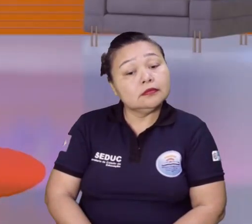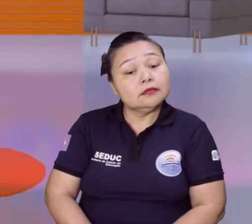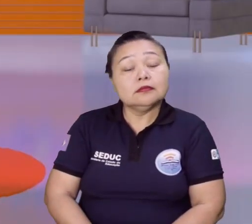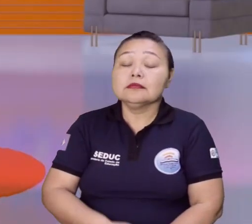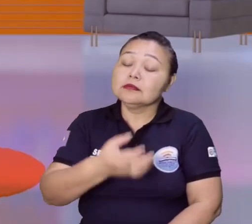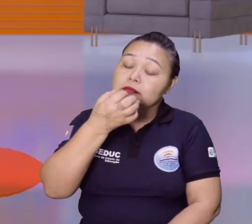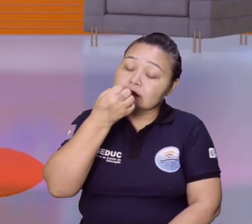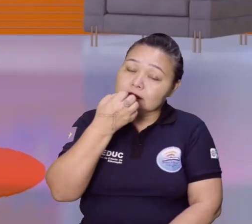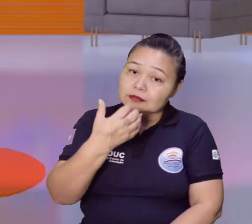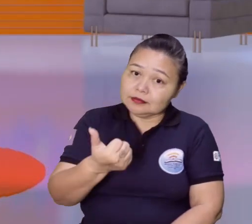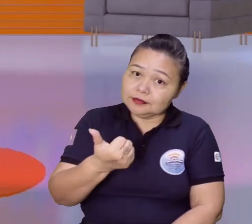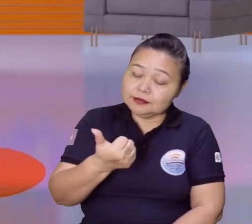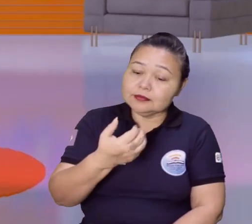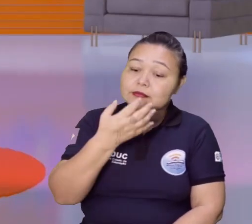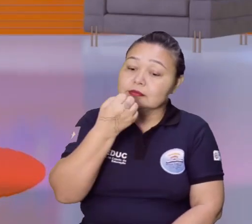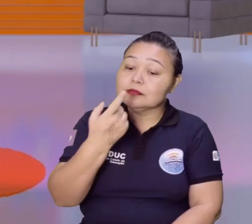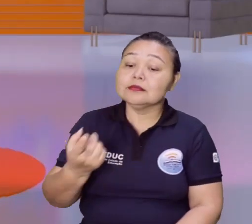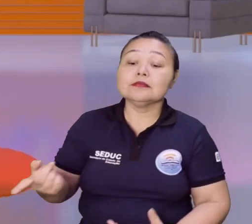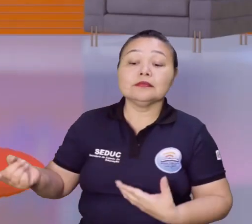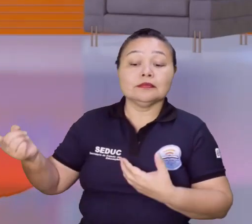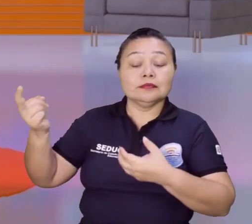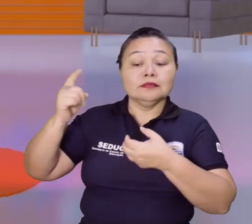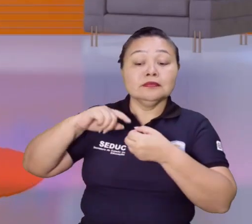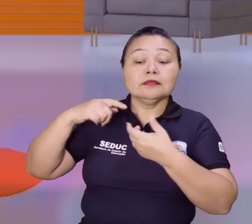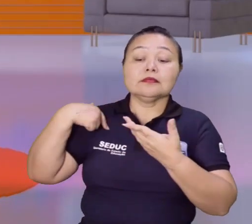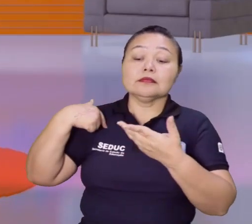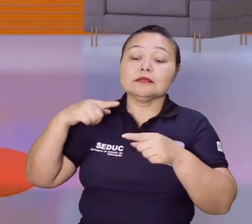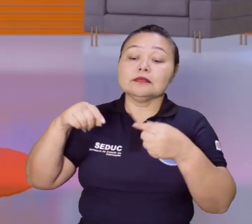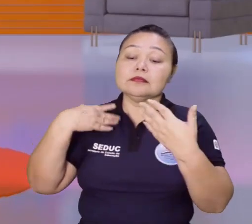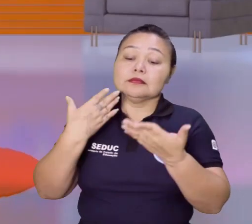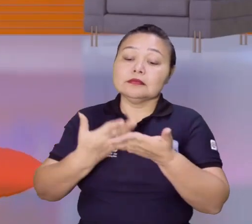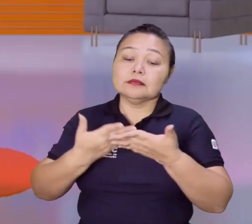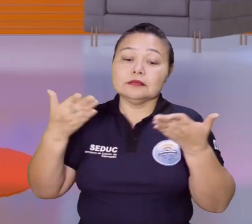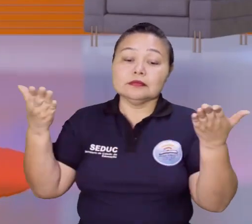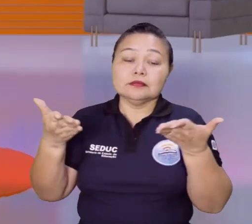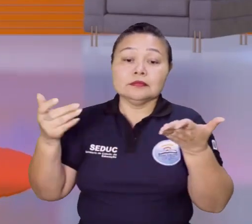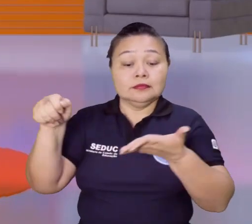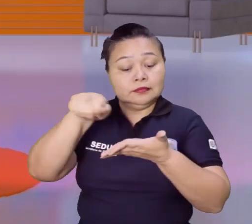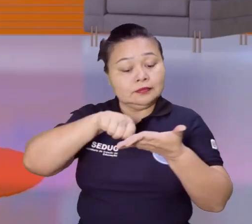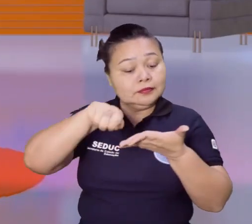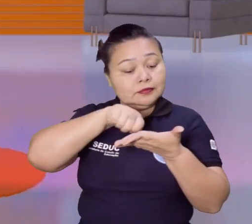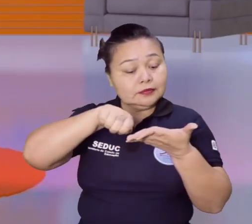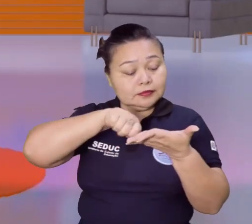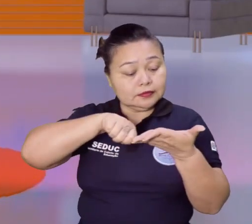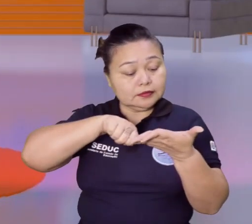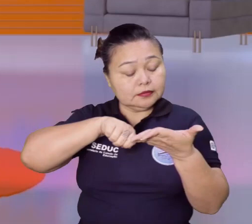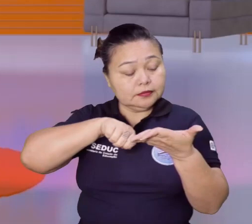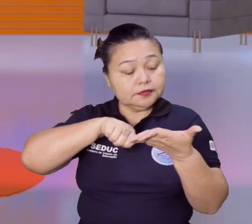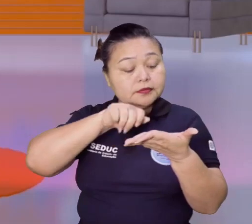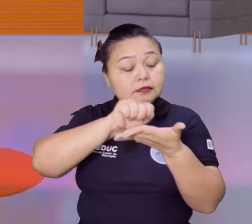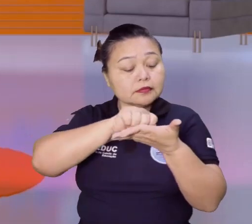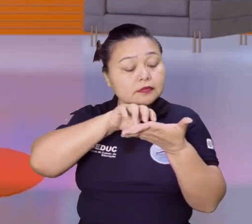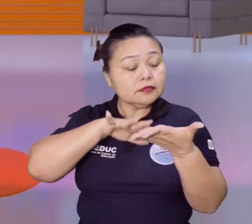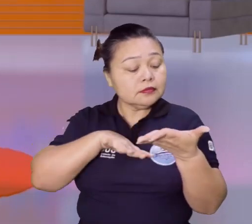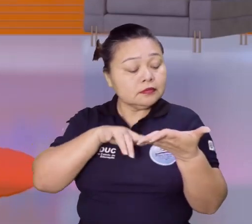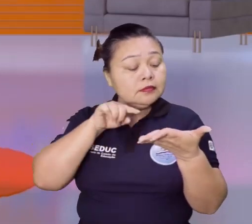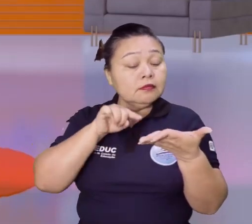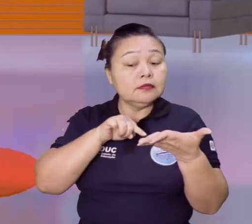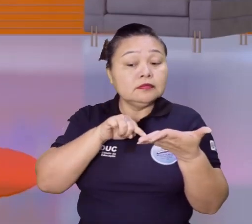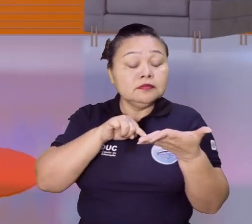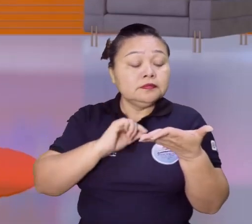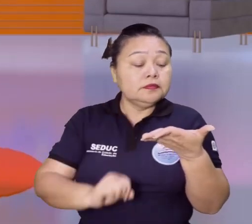Muito bem, pessoal, voltamos aqui com a nossa aulinha de hoje para a correção agora da nossa atividade,